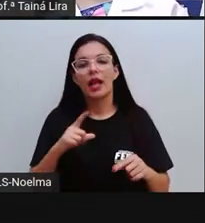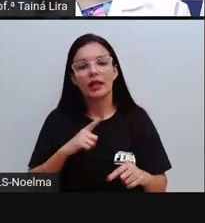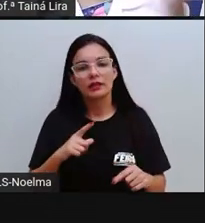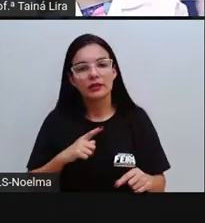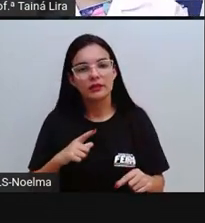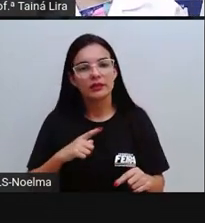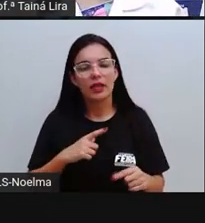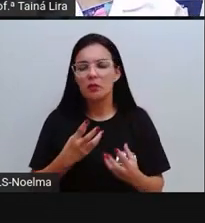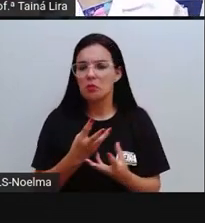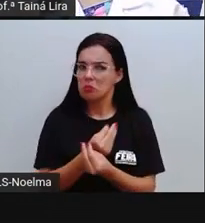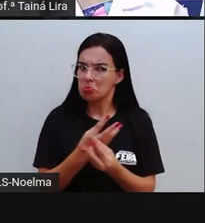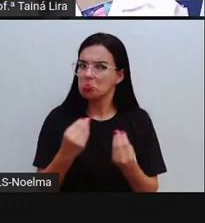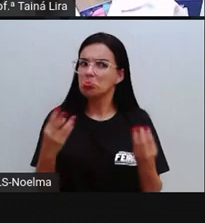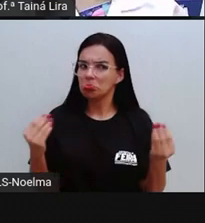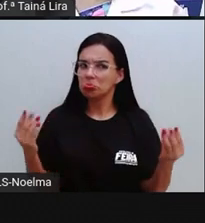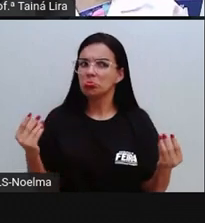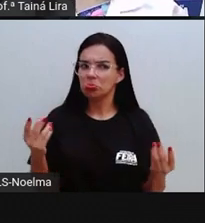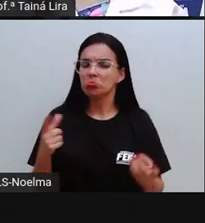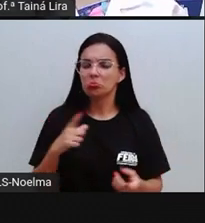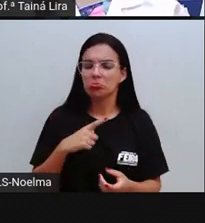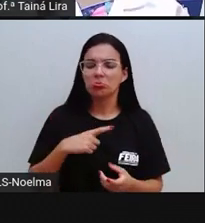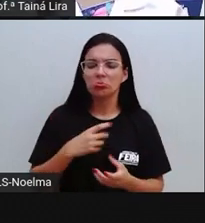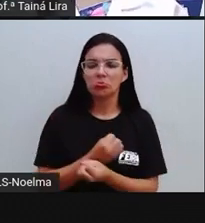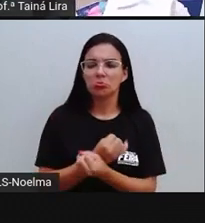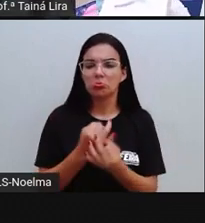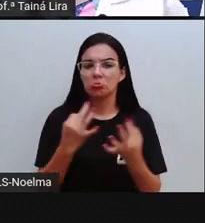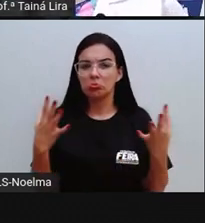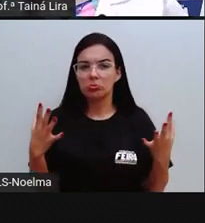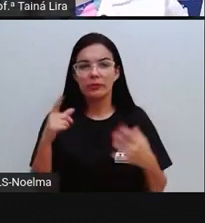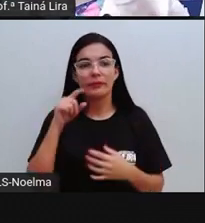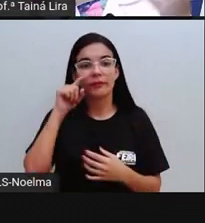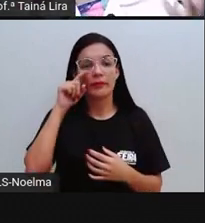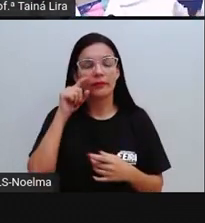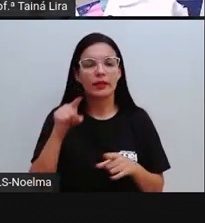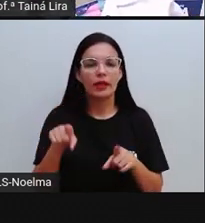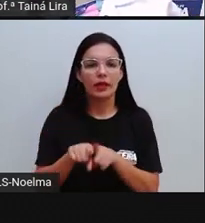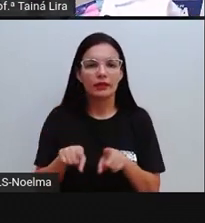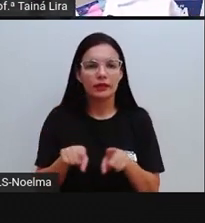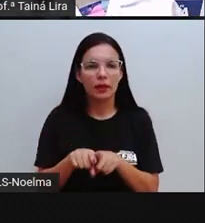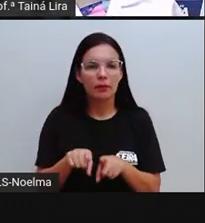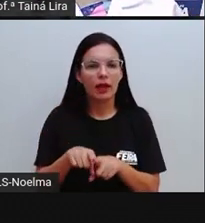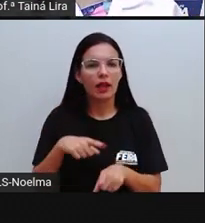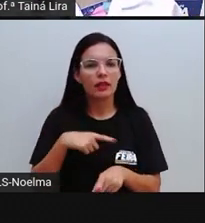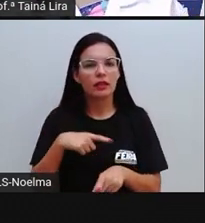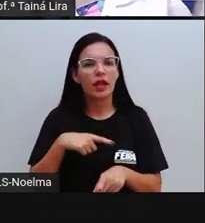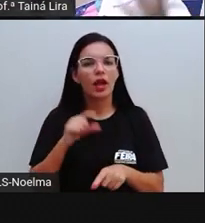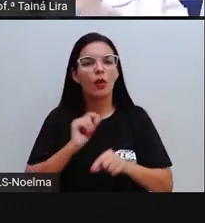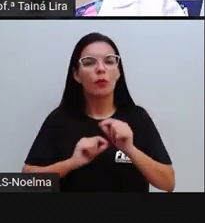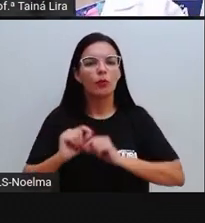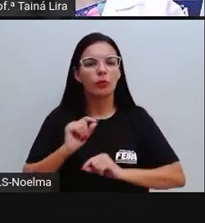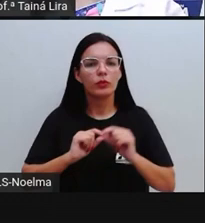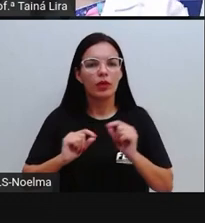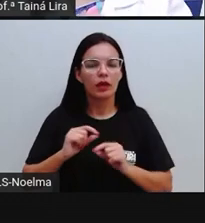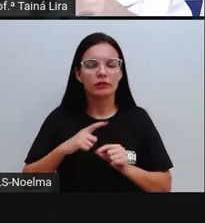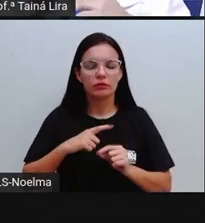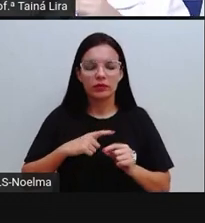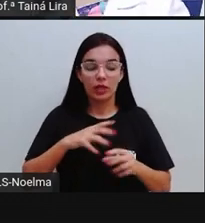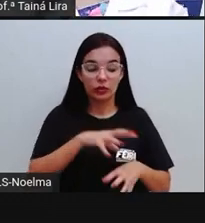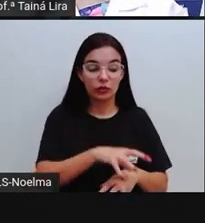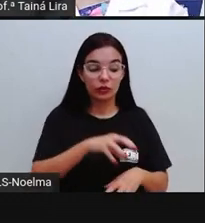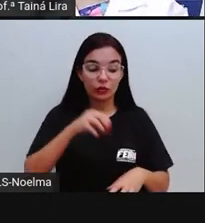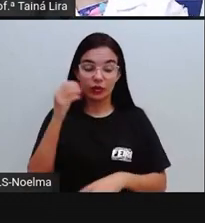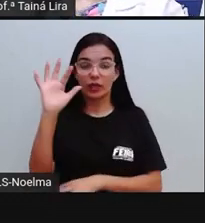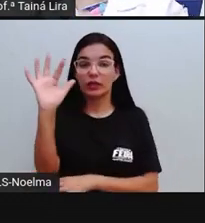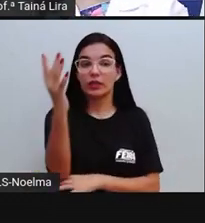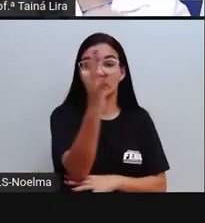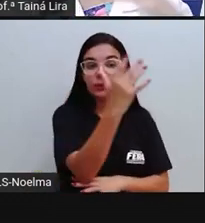vários, além desses que a PRO vai mostrar, tá bom? E esses materiais que eu retiro da natureza, eles vão